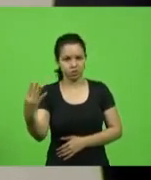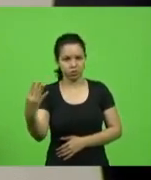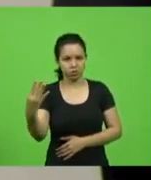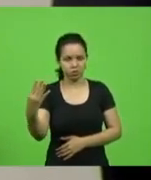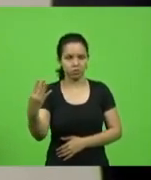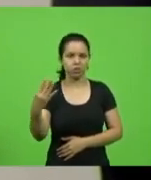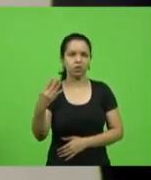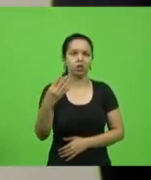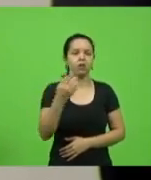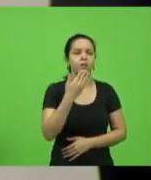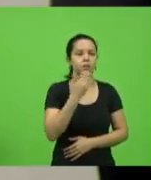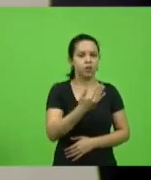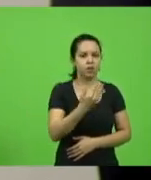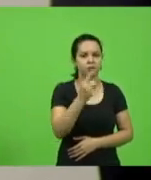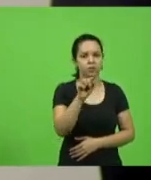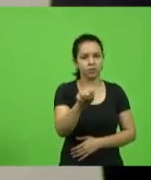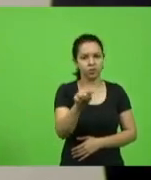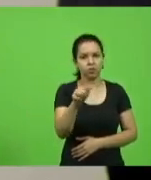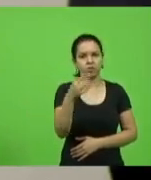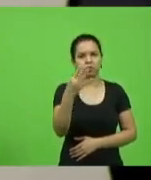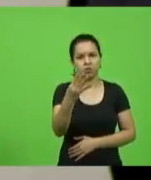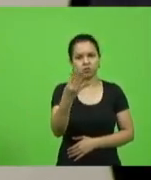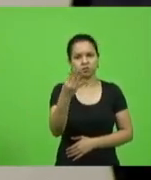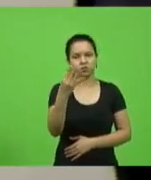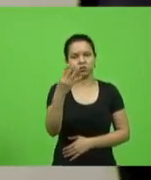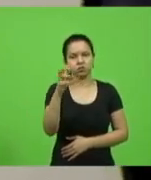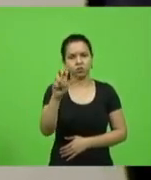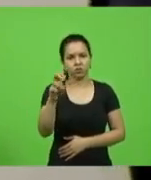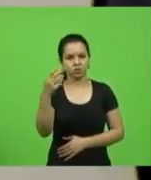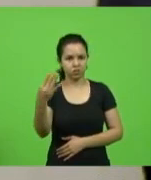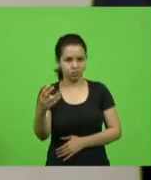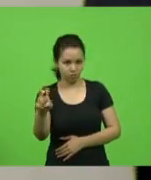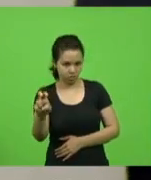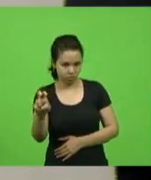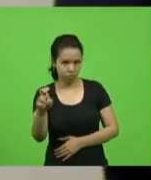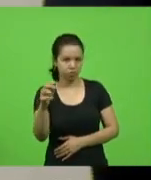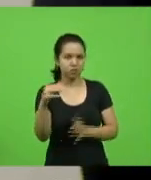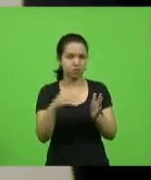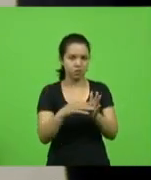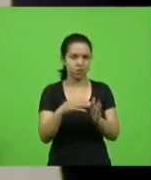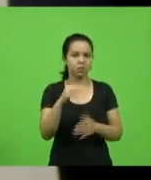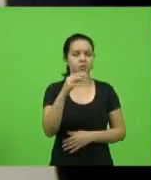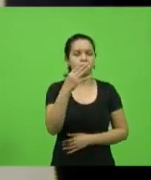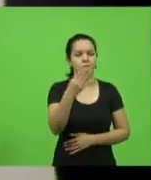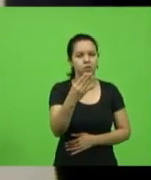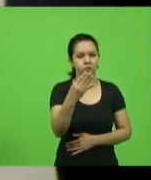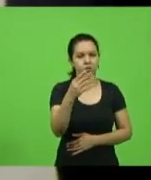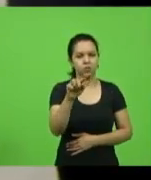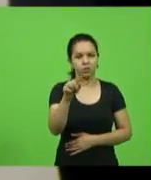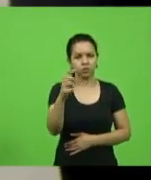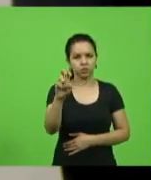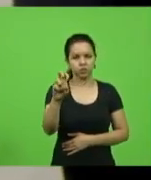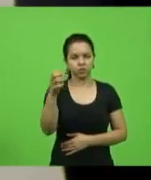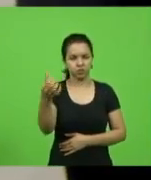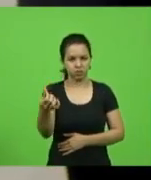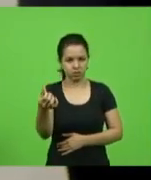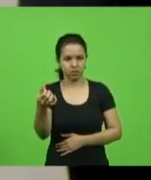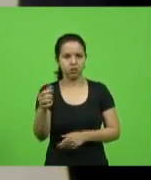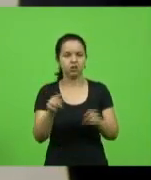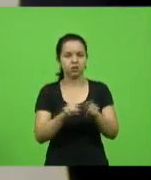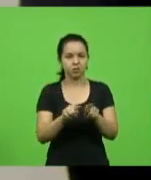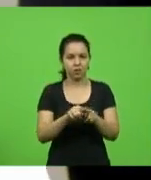Requerimentos de números 1.455 e 1.456. E ainda o requerimento de